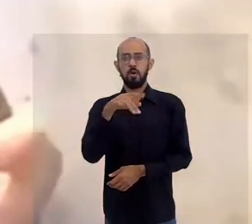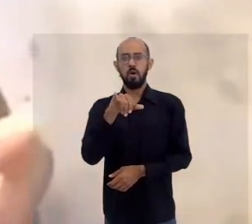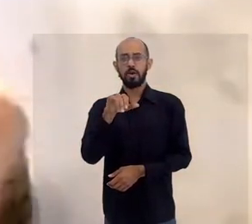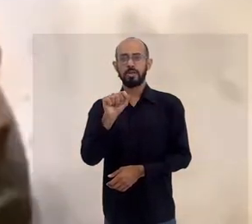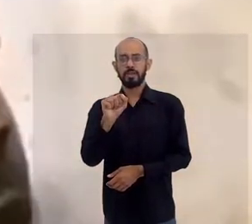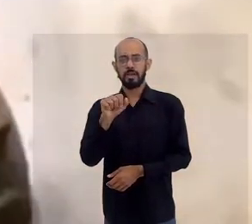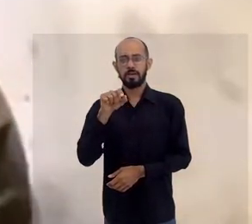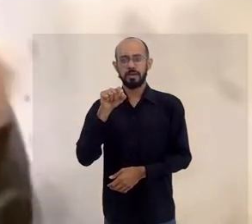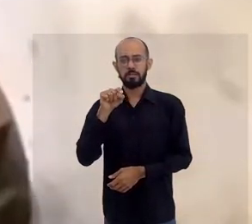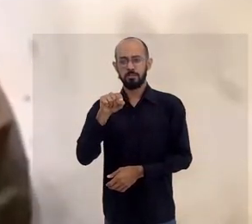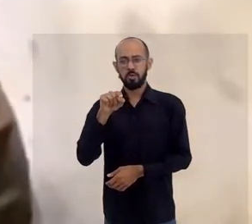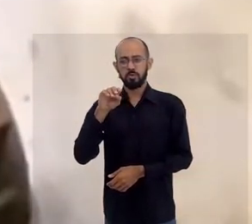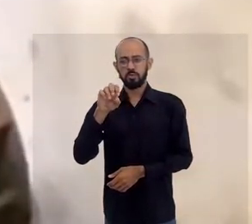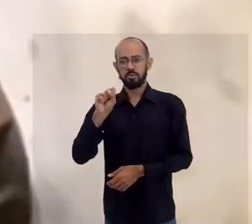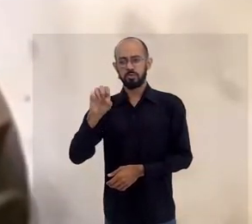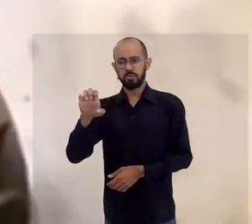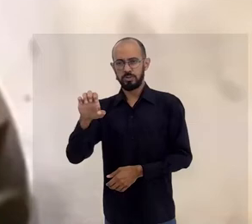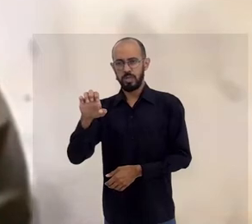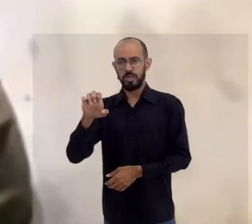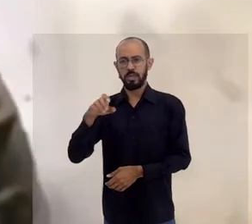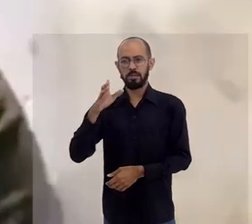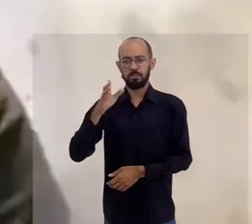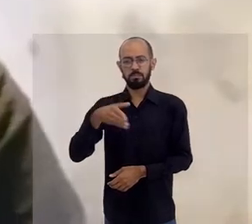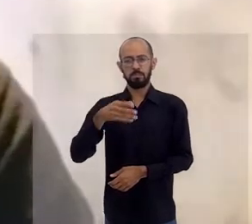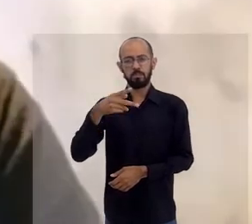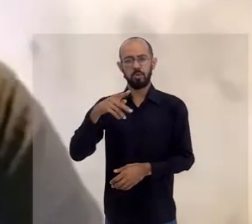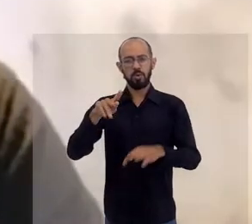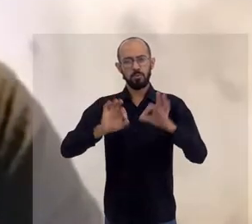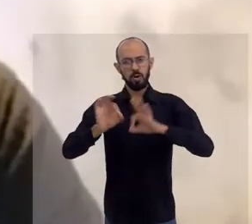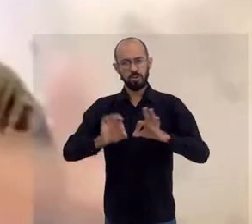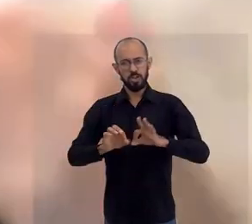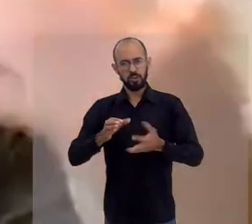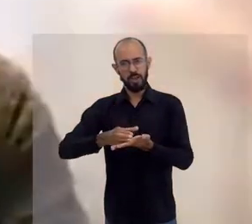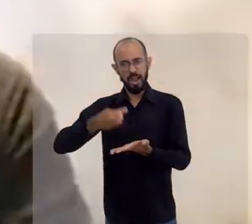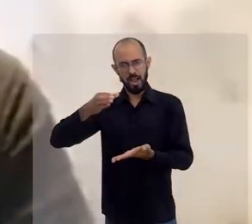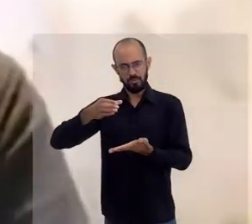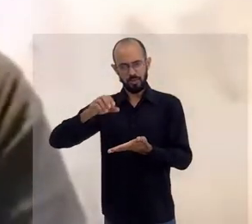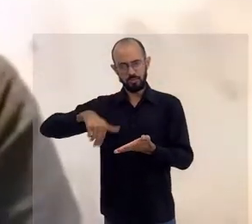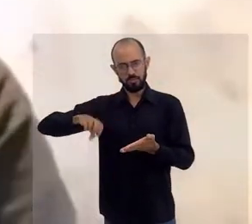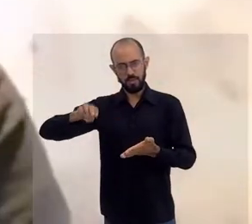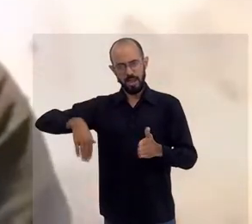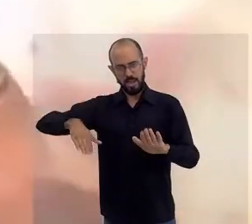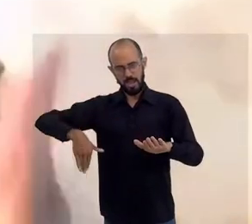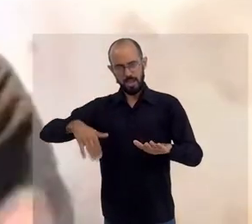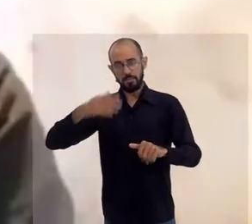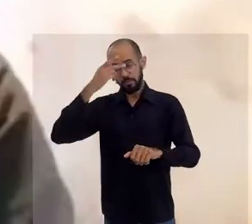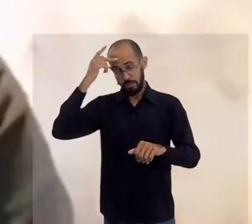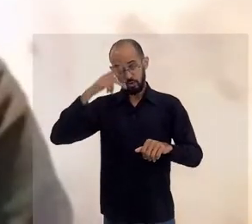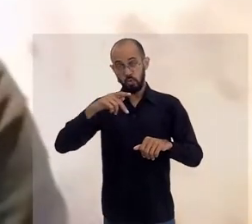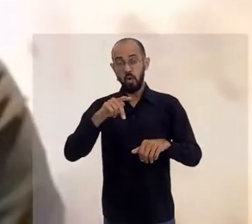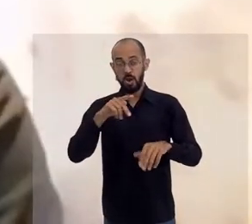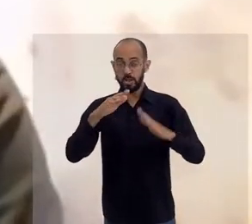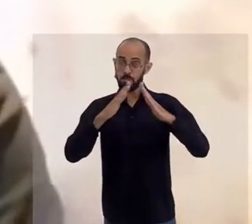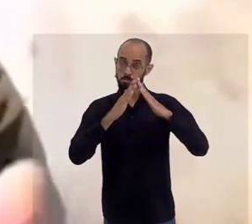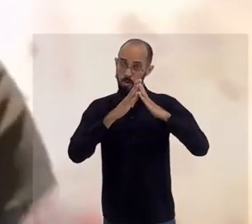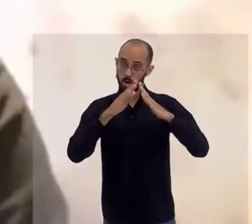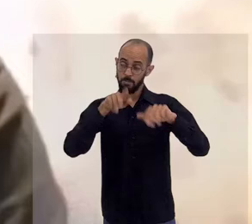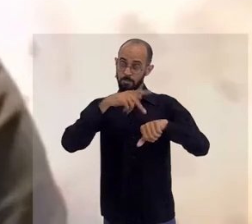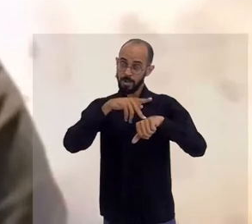apoia-c barra projeto Garrafa no Mar. Então, quem mora no exterior pode doar para